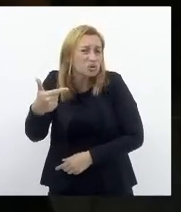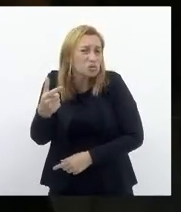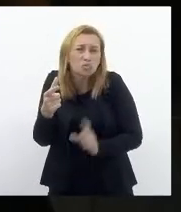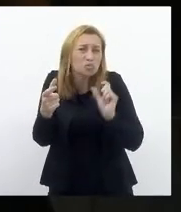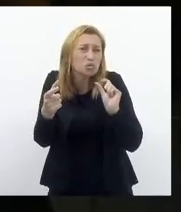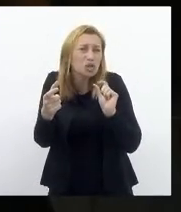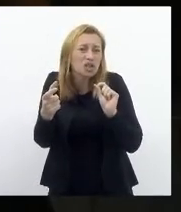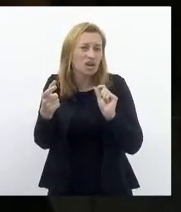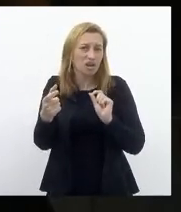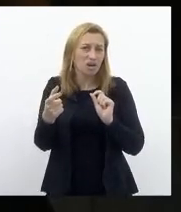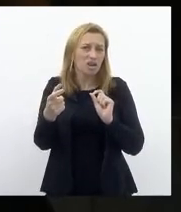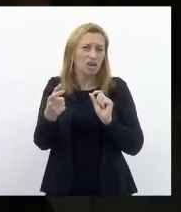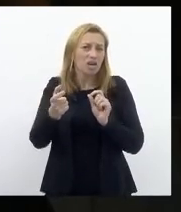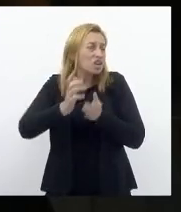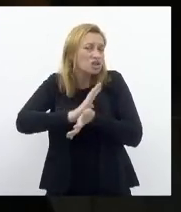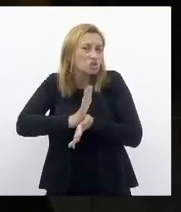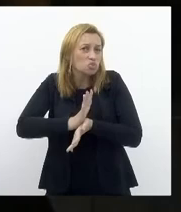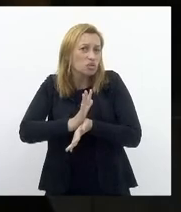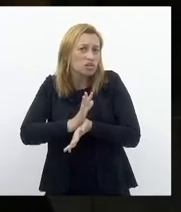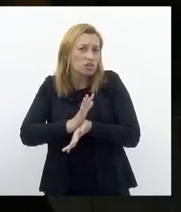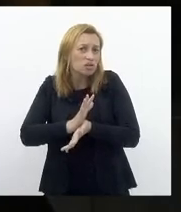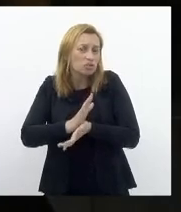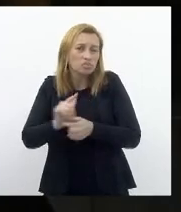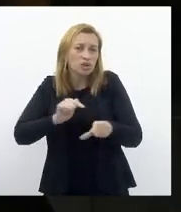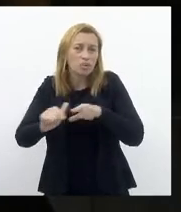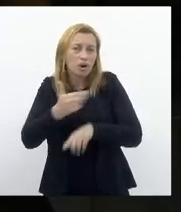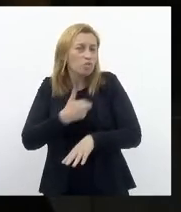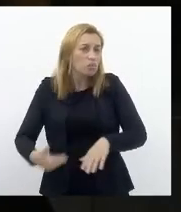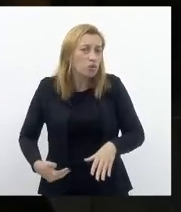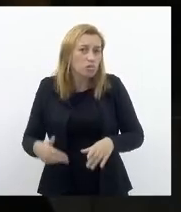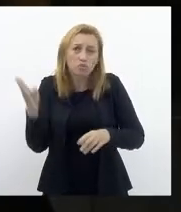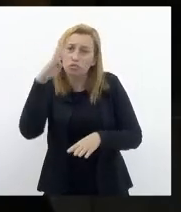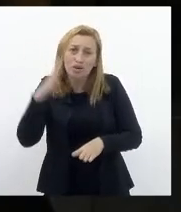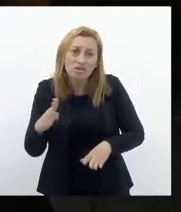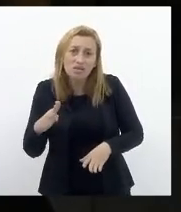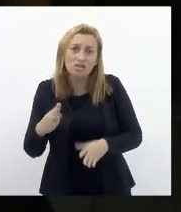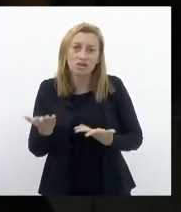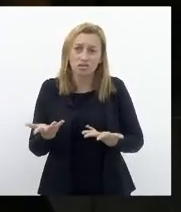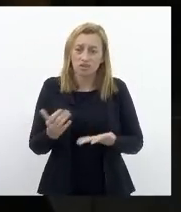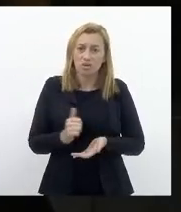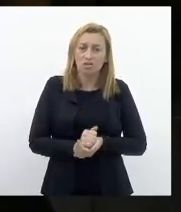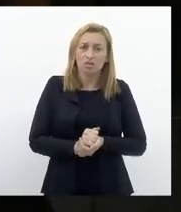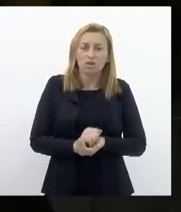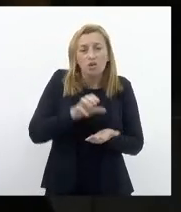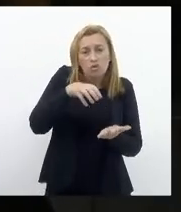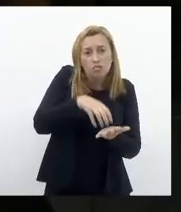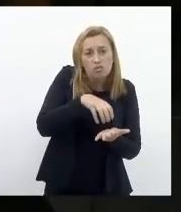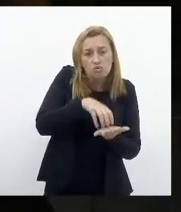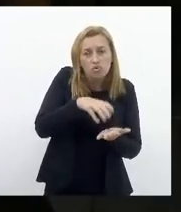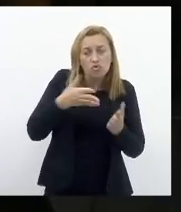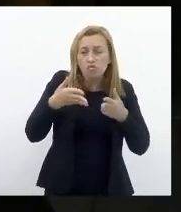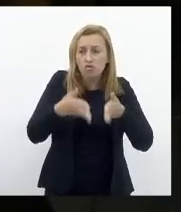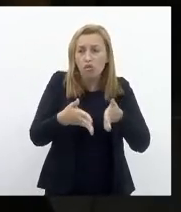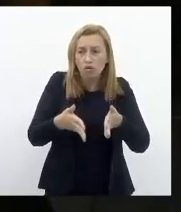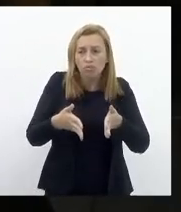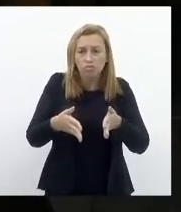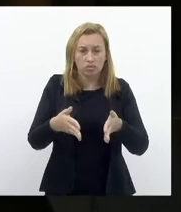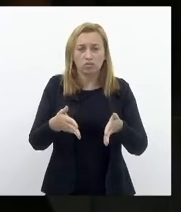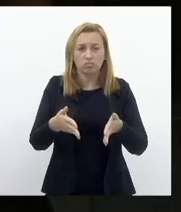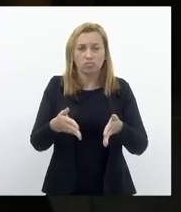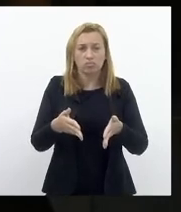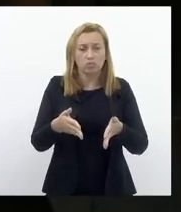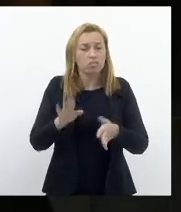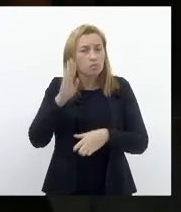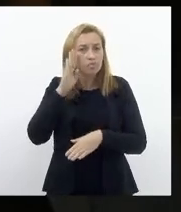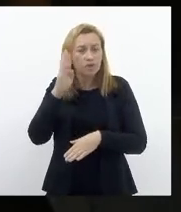É o desmonte Do serviço público No Brasil É o desmonte De um eixo central Do estado brasileiro Que é o serviço público Então